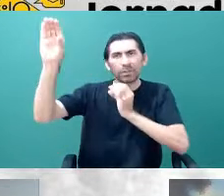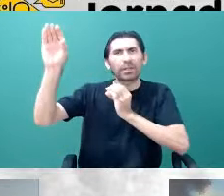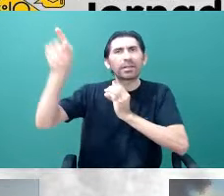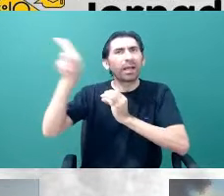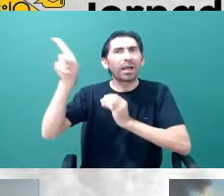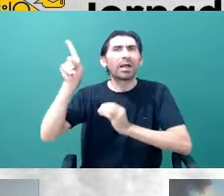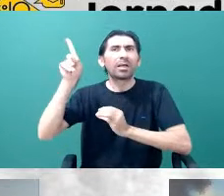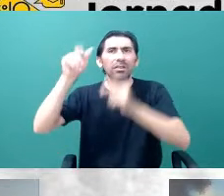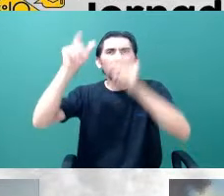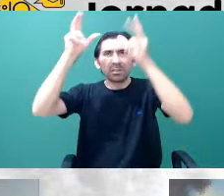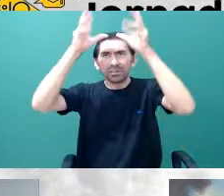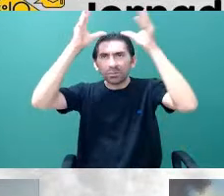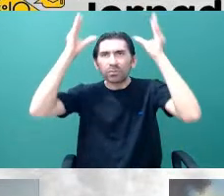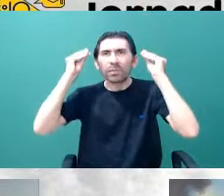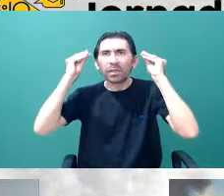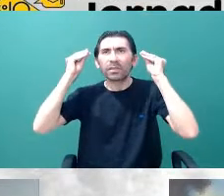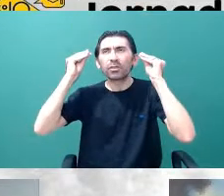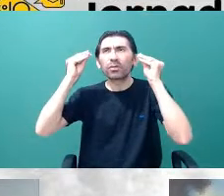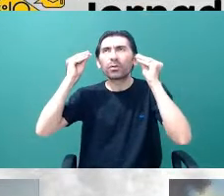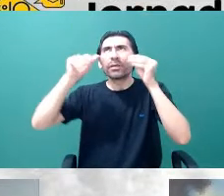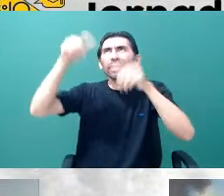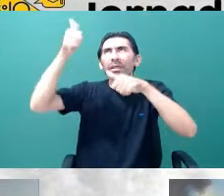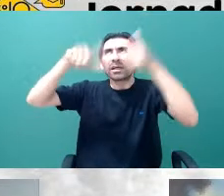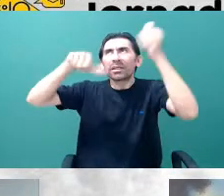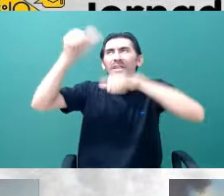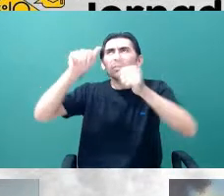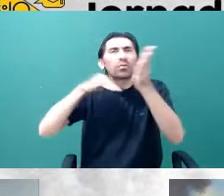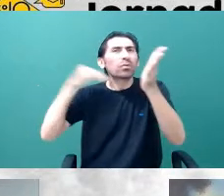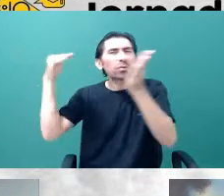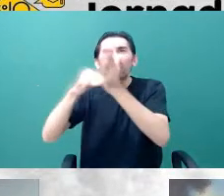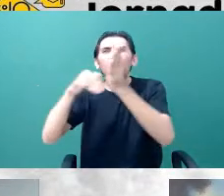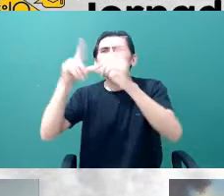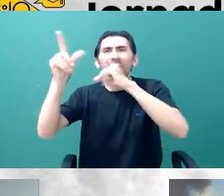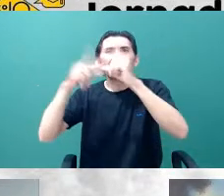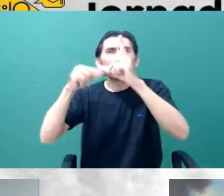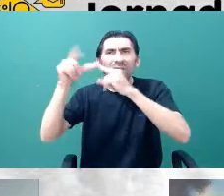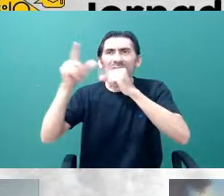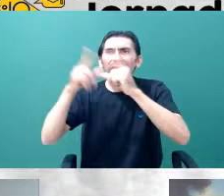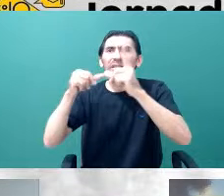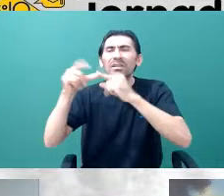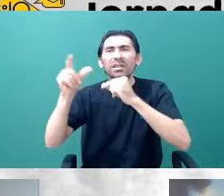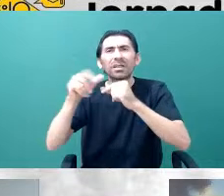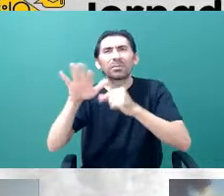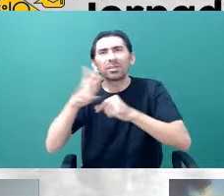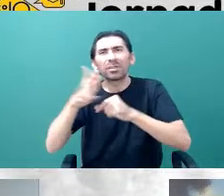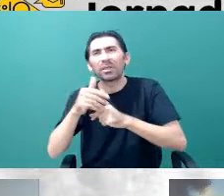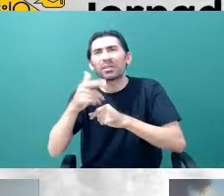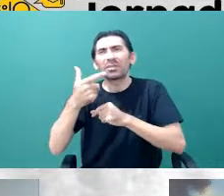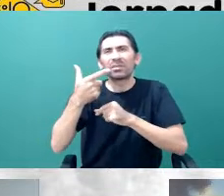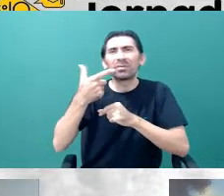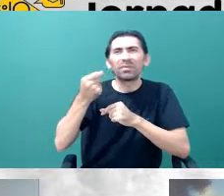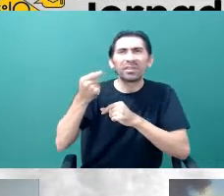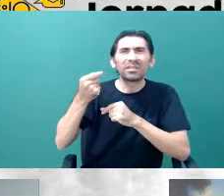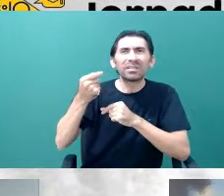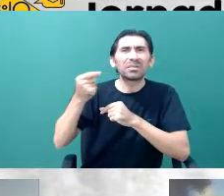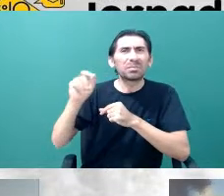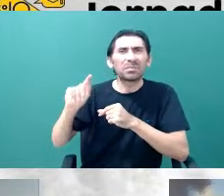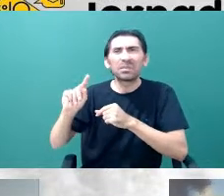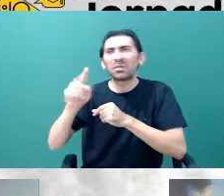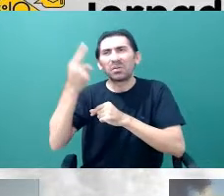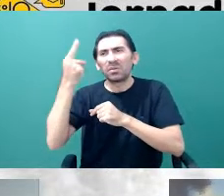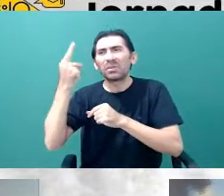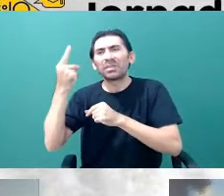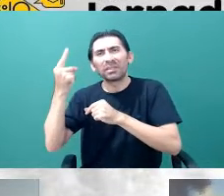ele mediu todas as estrelas, todas as estrelas até a magnitude 20 do hemisfério norte, e